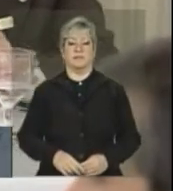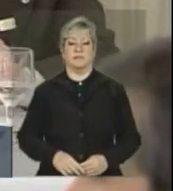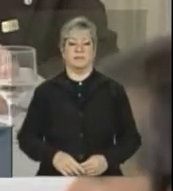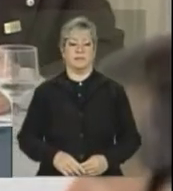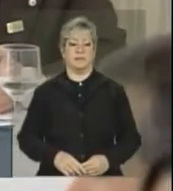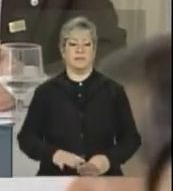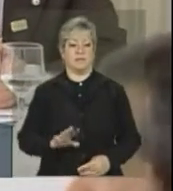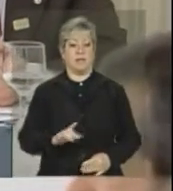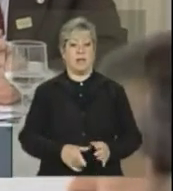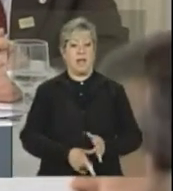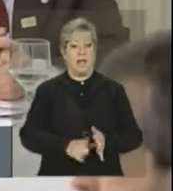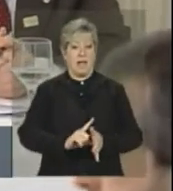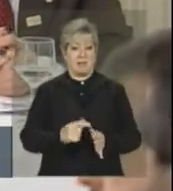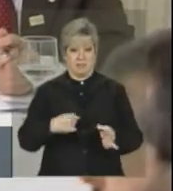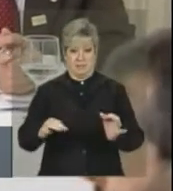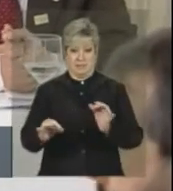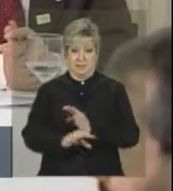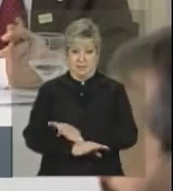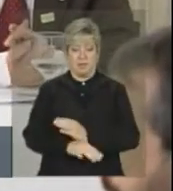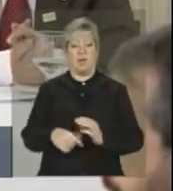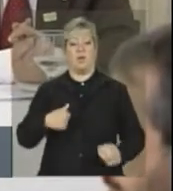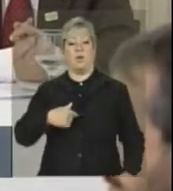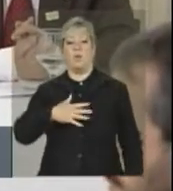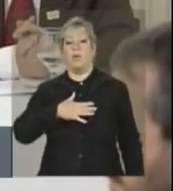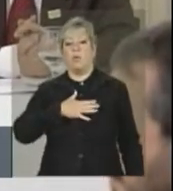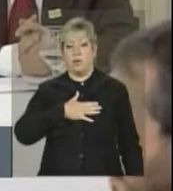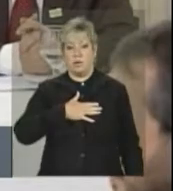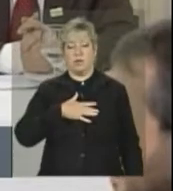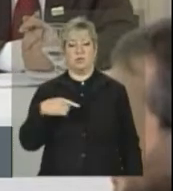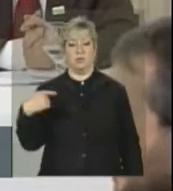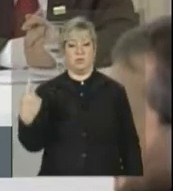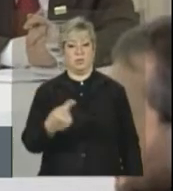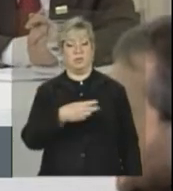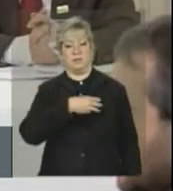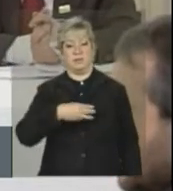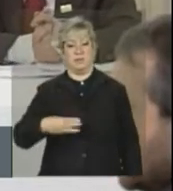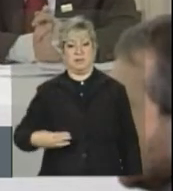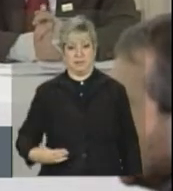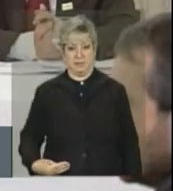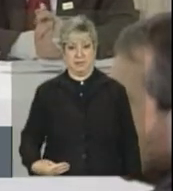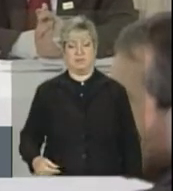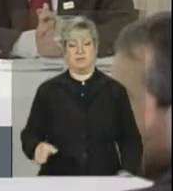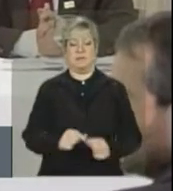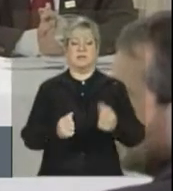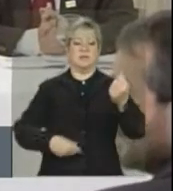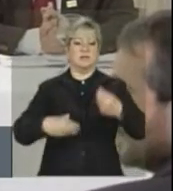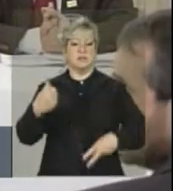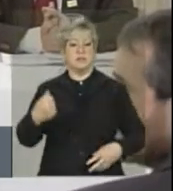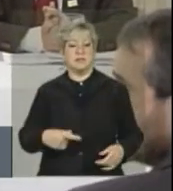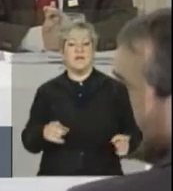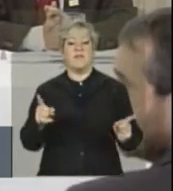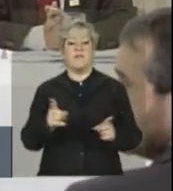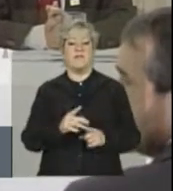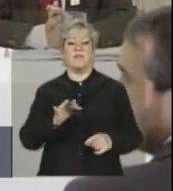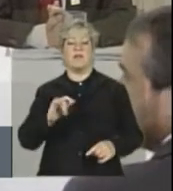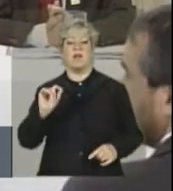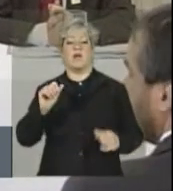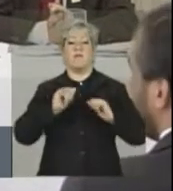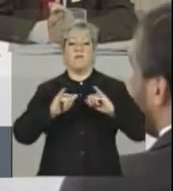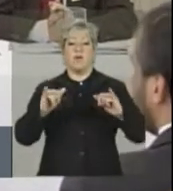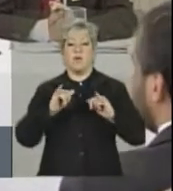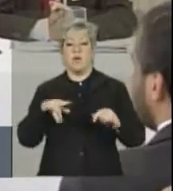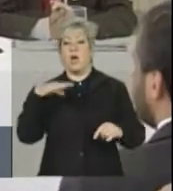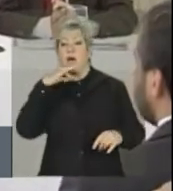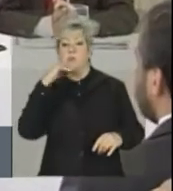Antes do encerramento, eu gostaria que os ministros fizessem uma exposição final para agregar dados que